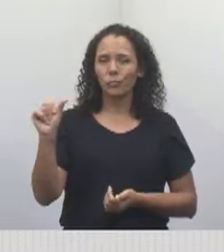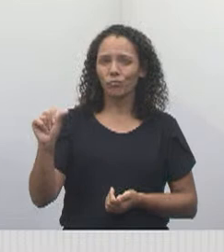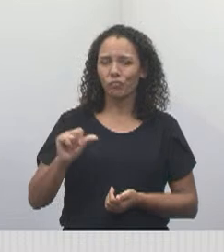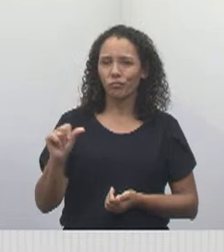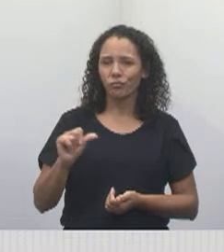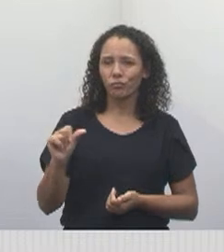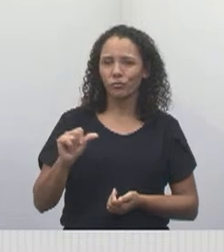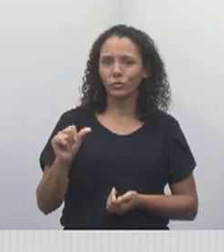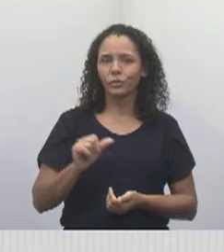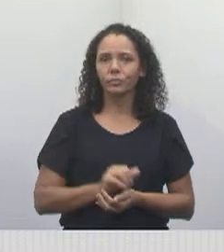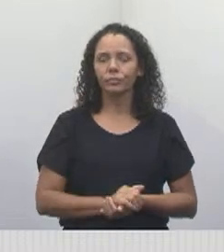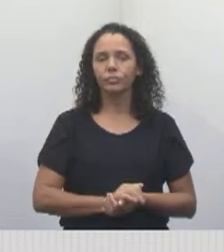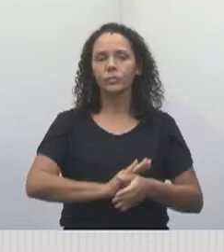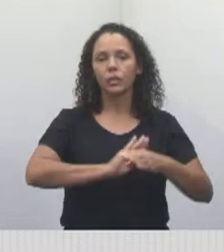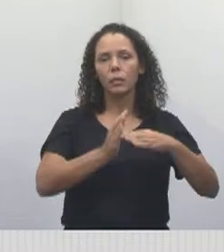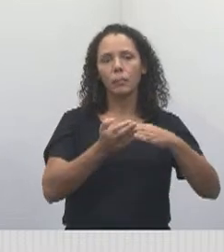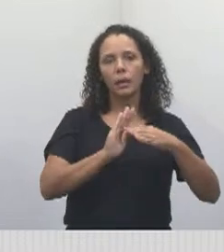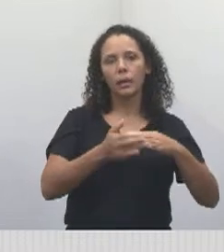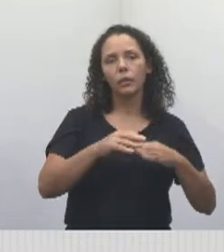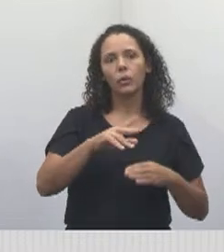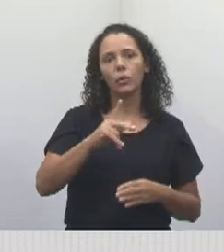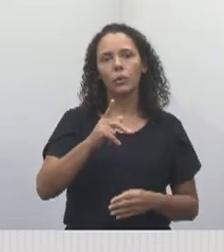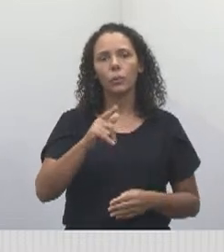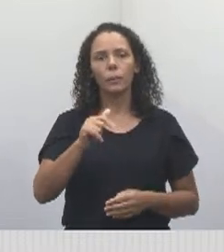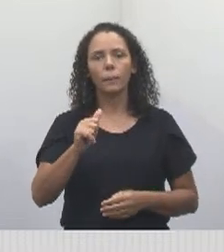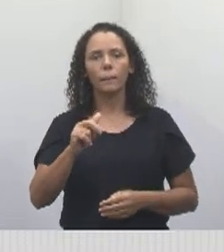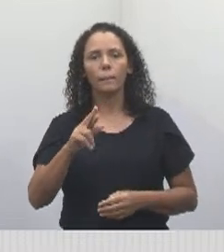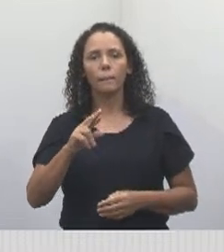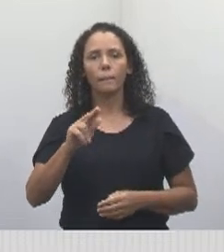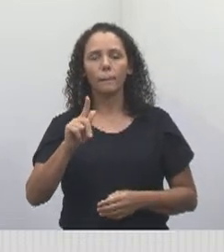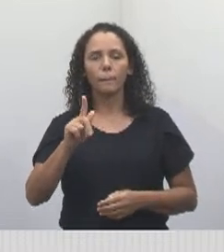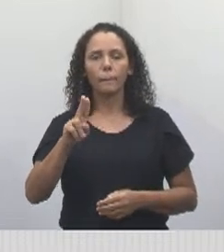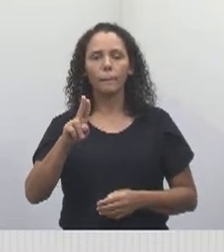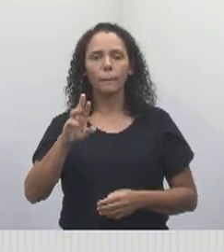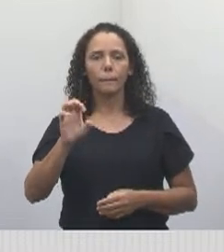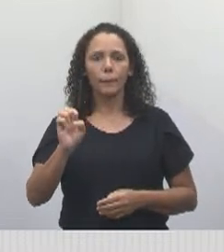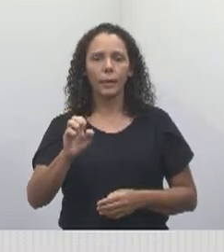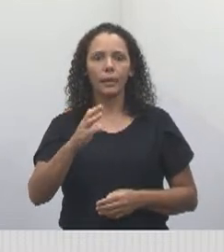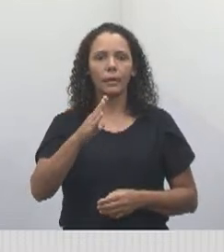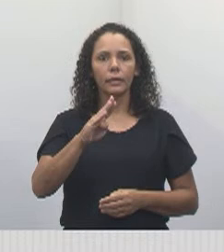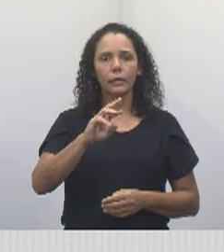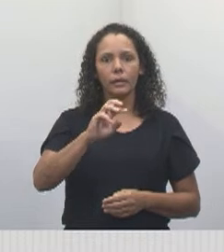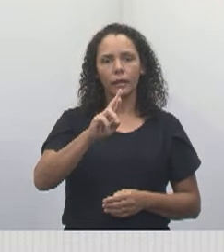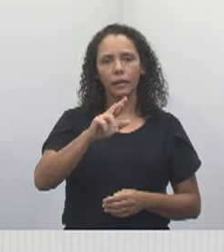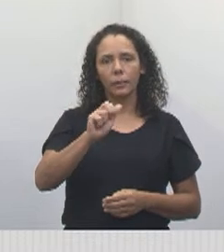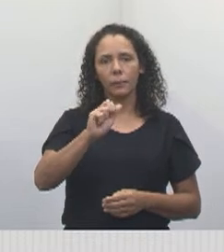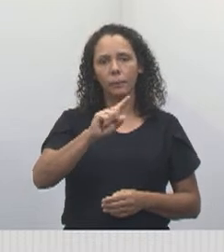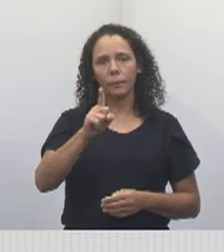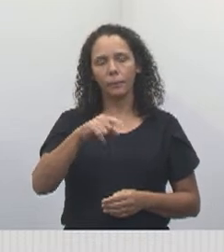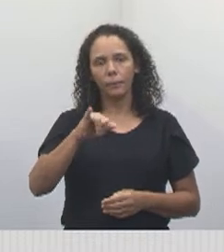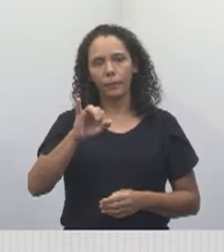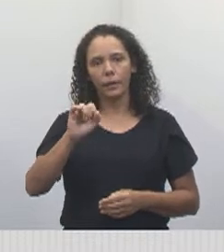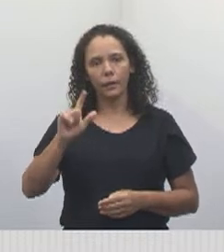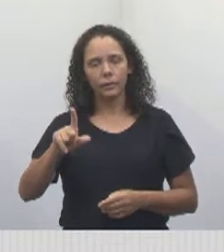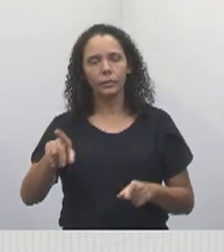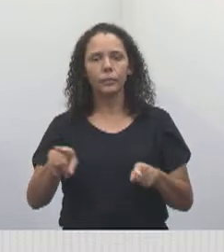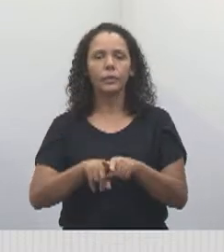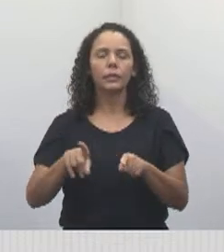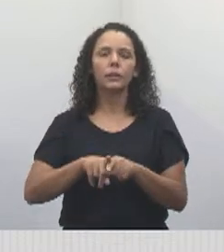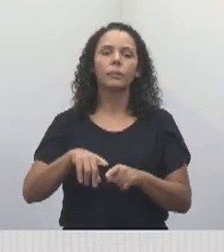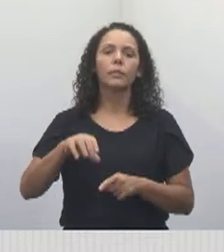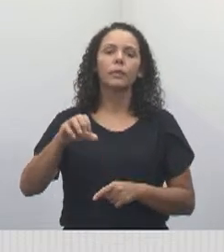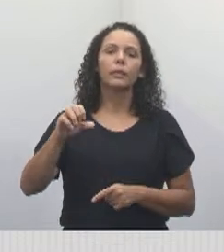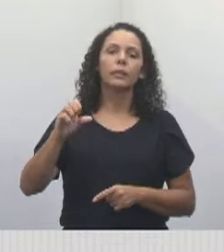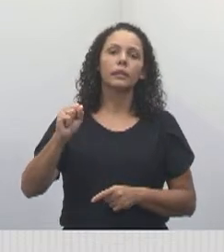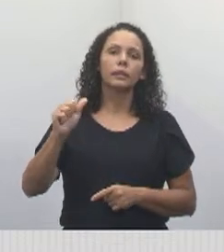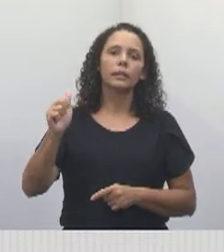Me refiro ao Parque Brasil e ali o Parque Santo Antônio. As mangueiras ficaram mais tempo do que o previsto